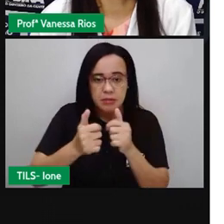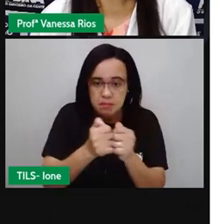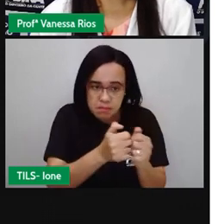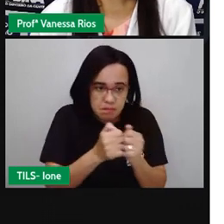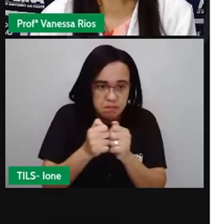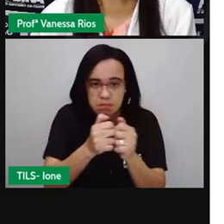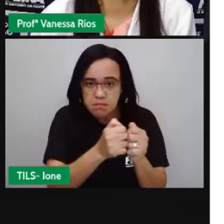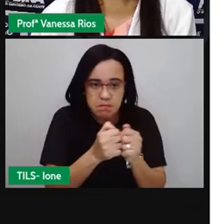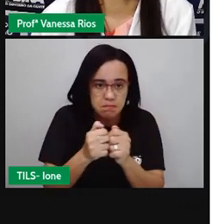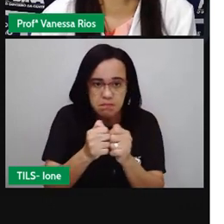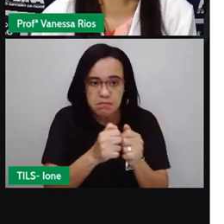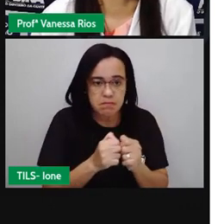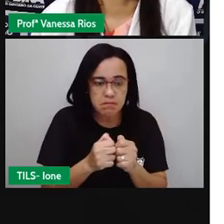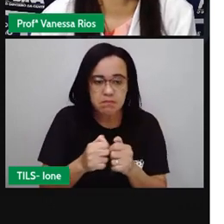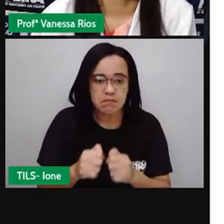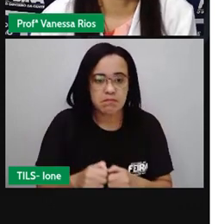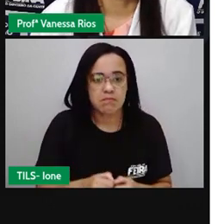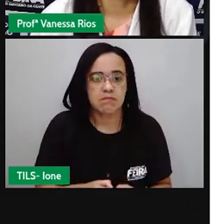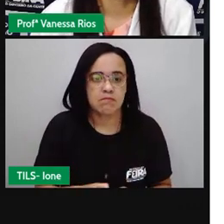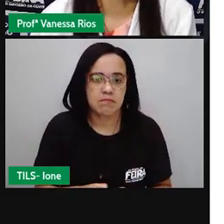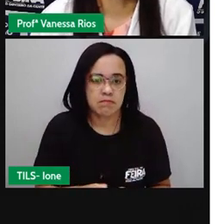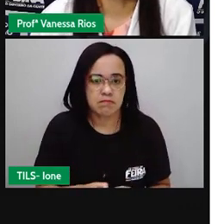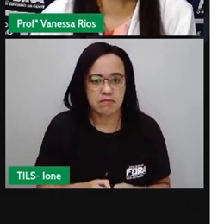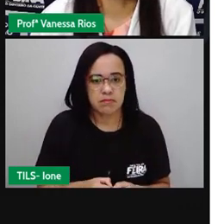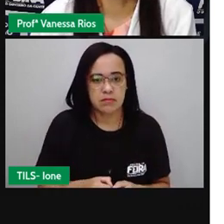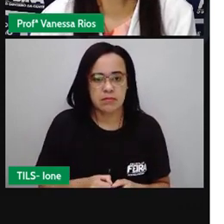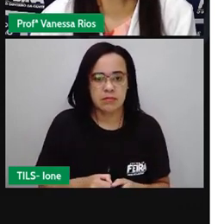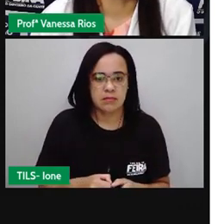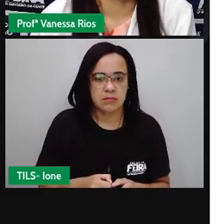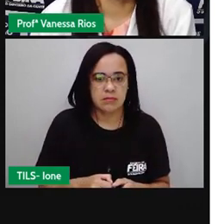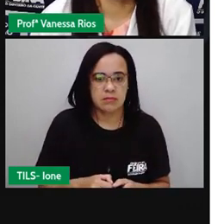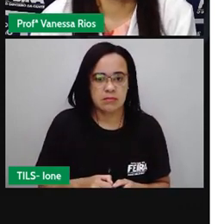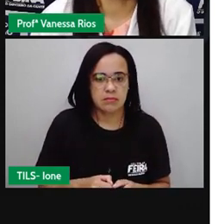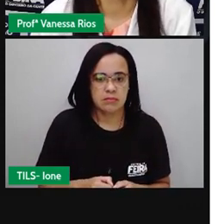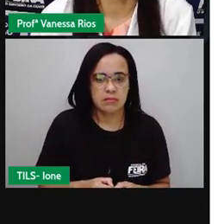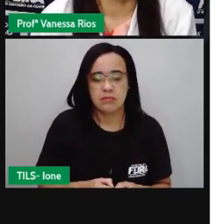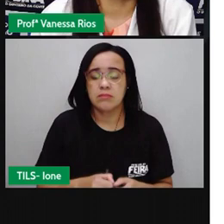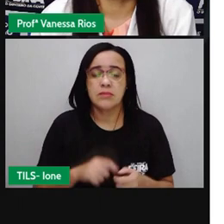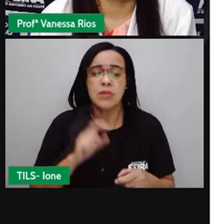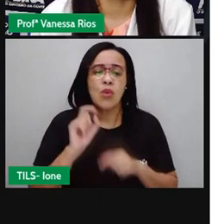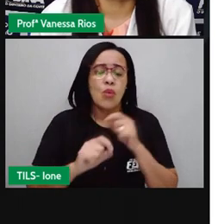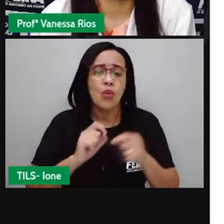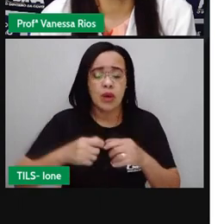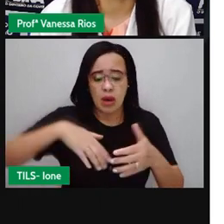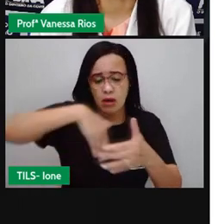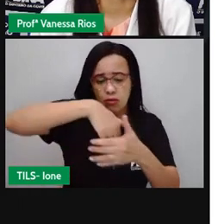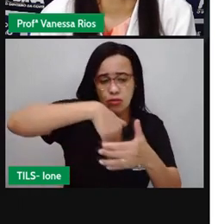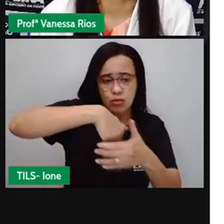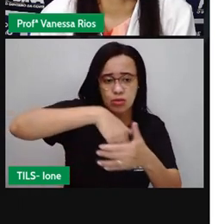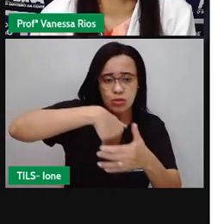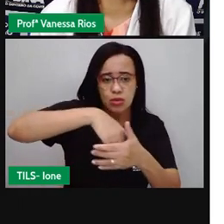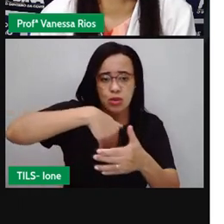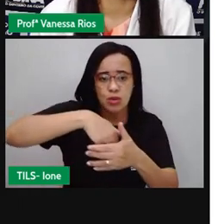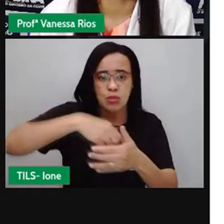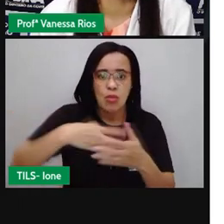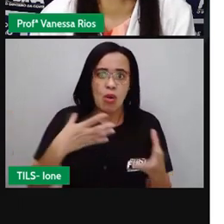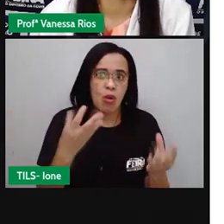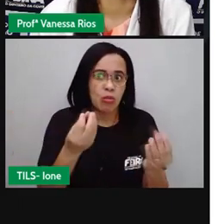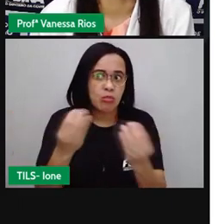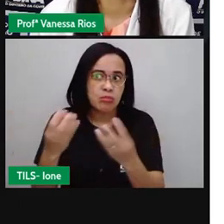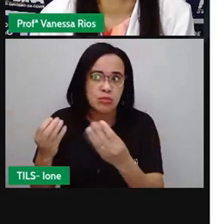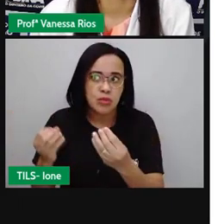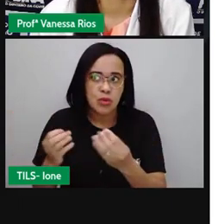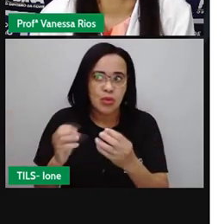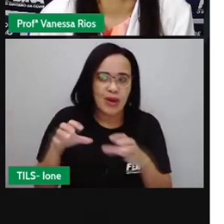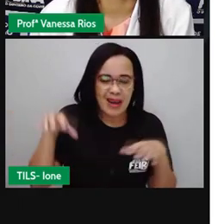chamado Monster Ball, em que times de monstrinhos disputavam a posse de uma bola em forma